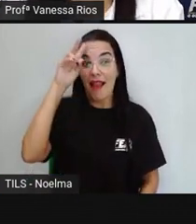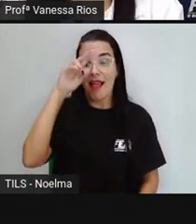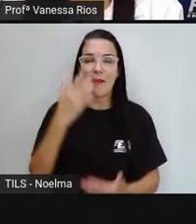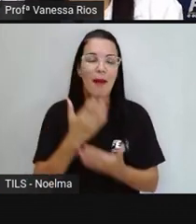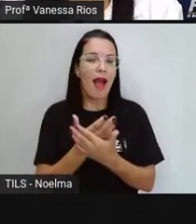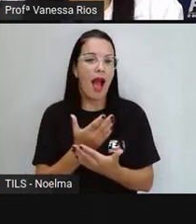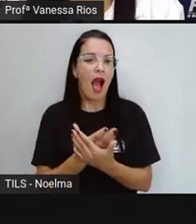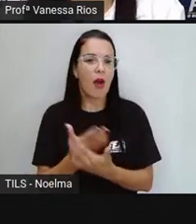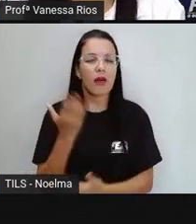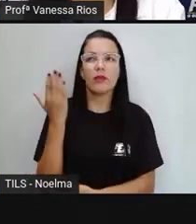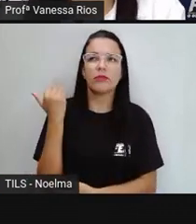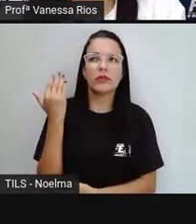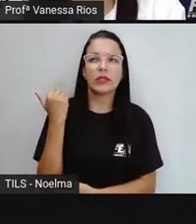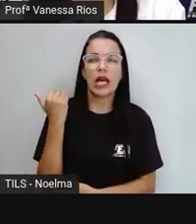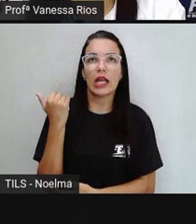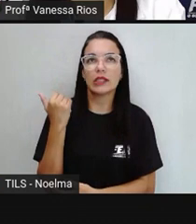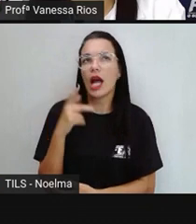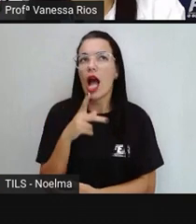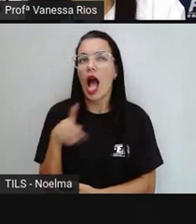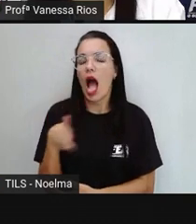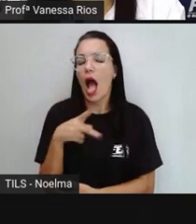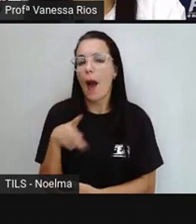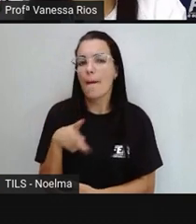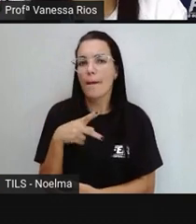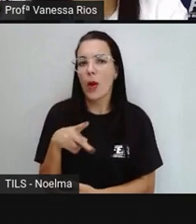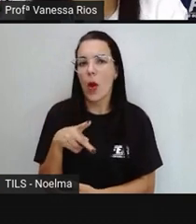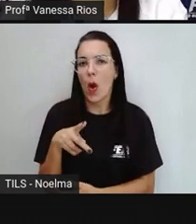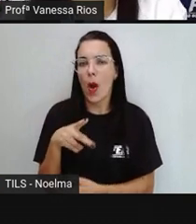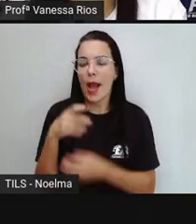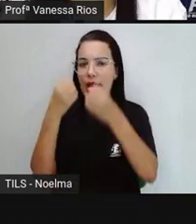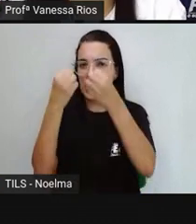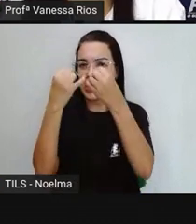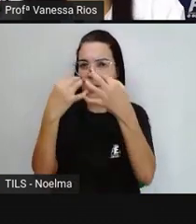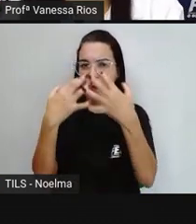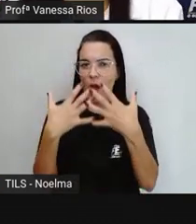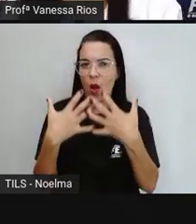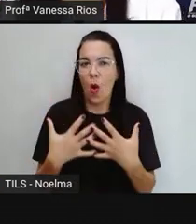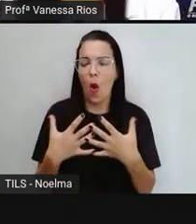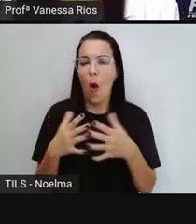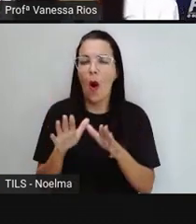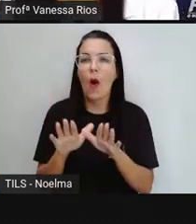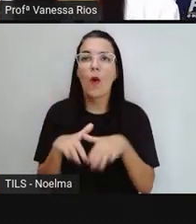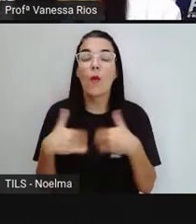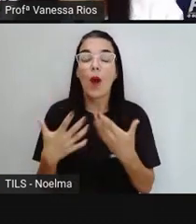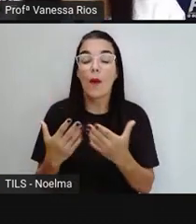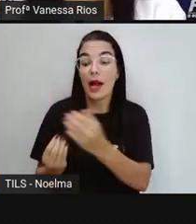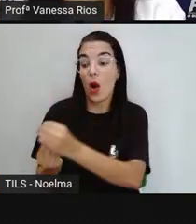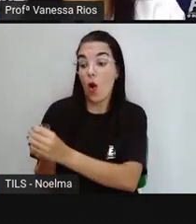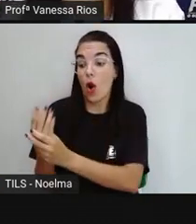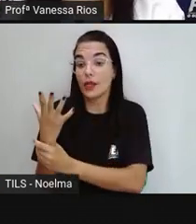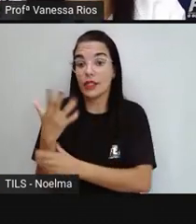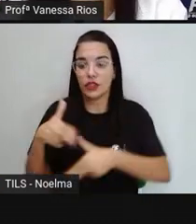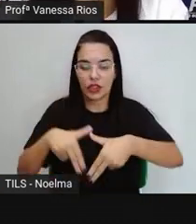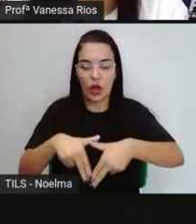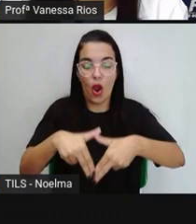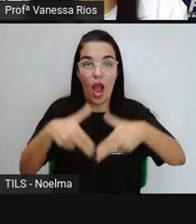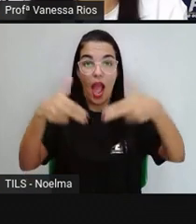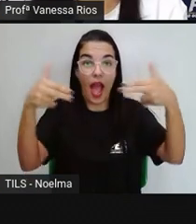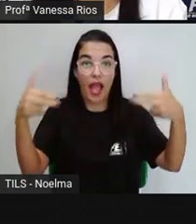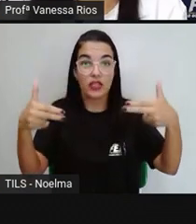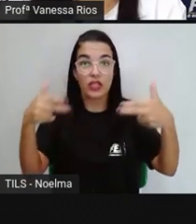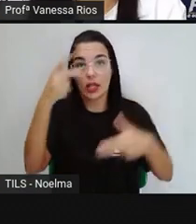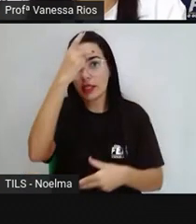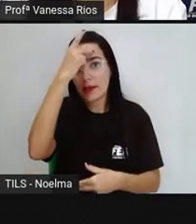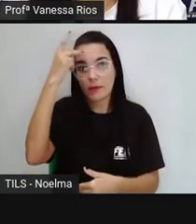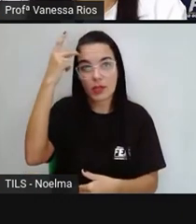aula onde a Pró trabalhou com vocês sobre a origem étnica, né? Do povo baiano?